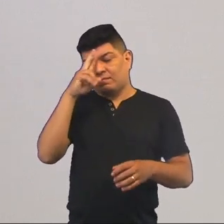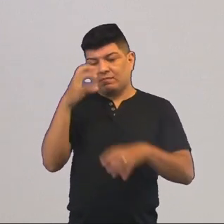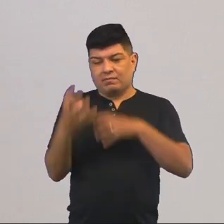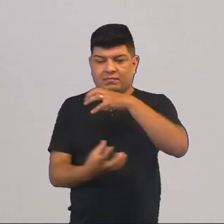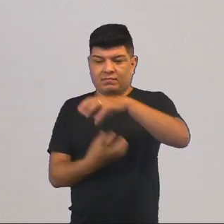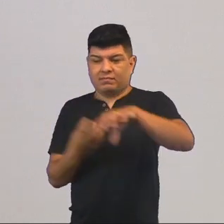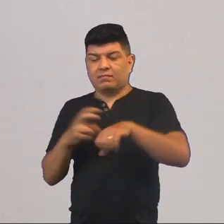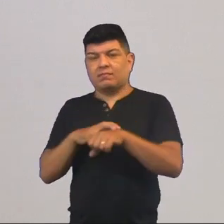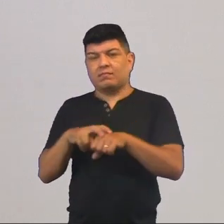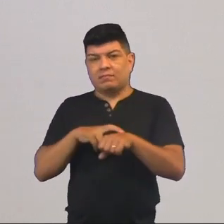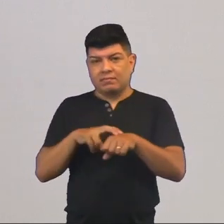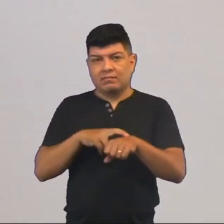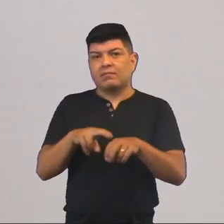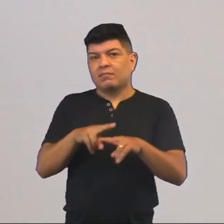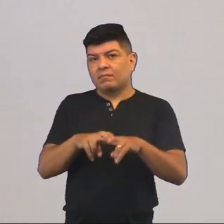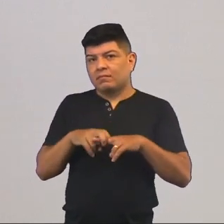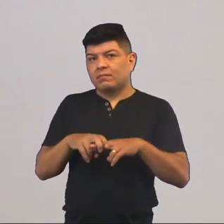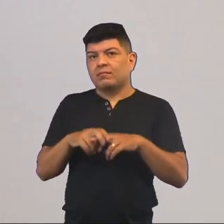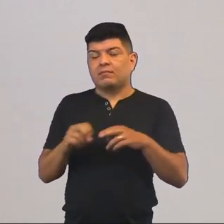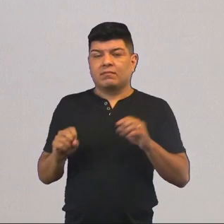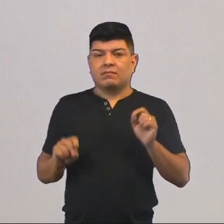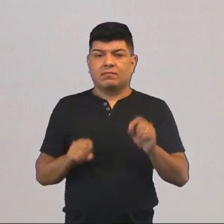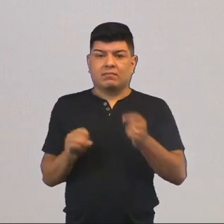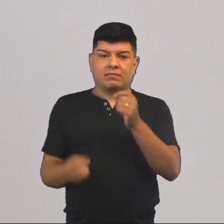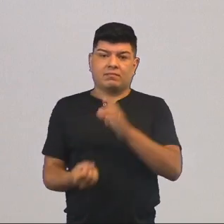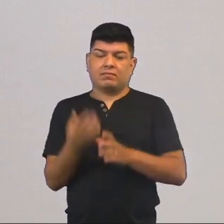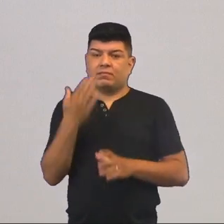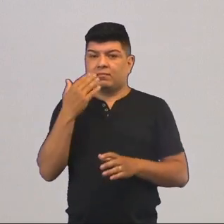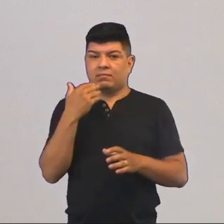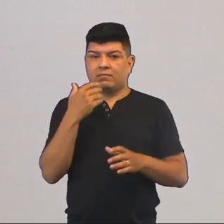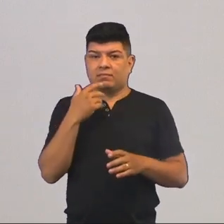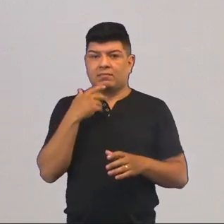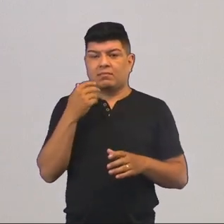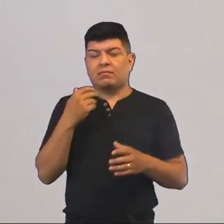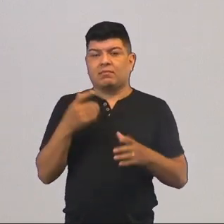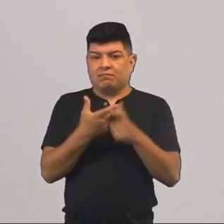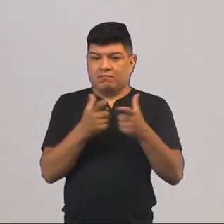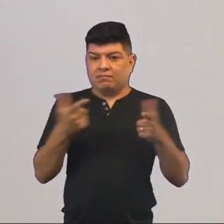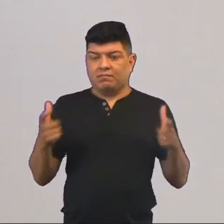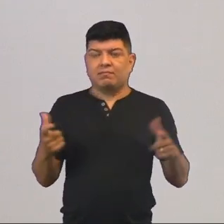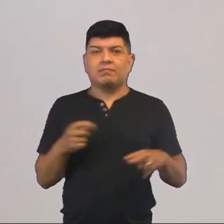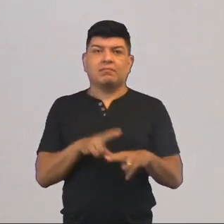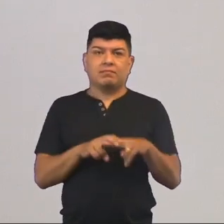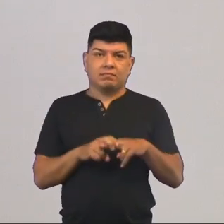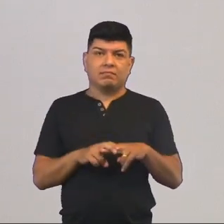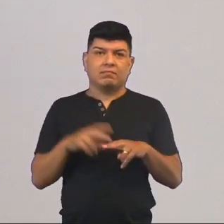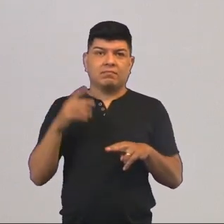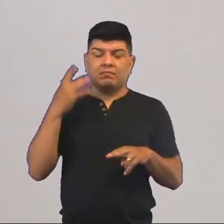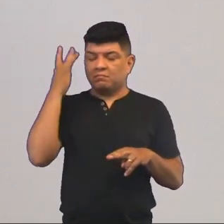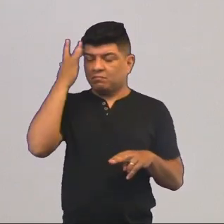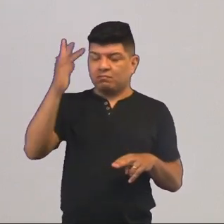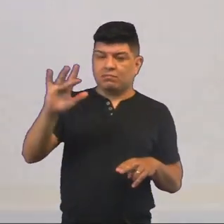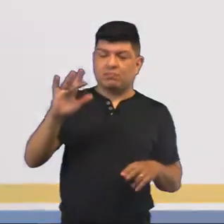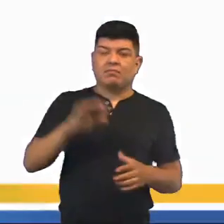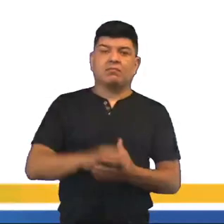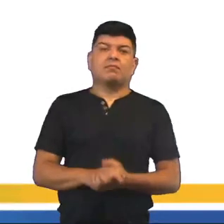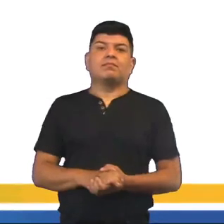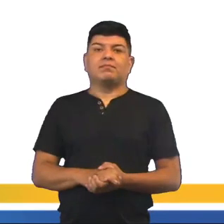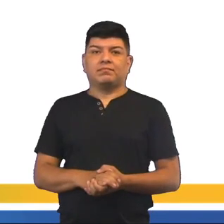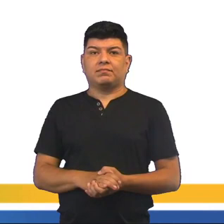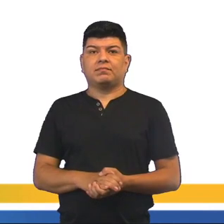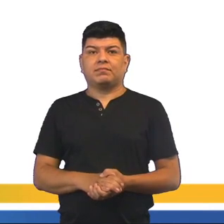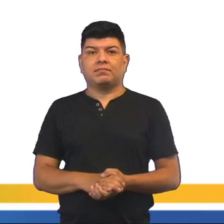Revolução Verde que eu contei aqui para vocês? Então, a produção de alimento ocorre em toneladas. Então, na época que Maltes fez isso, ele não previu isto.